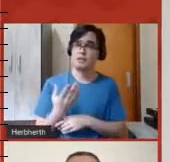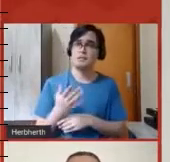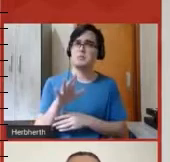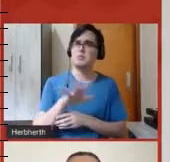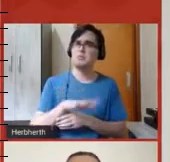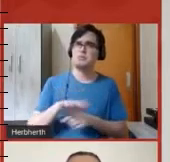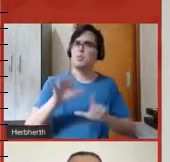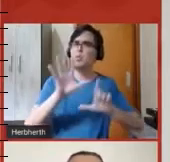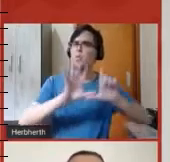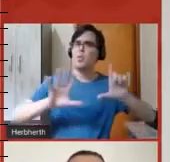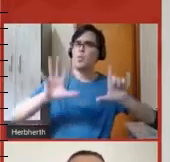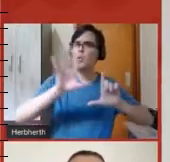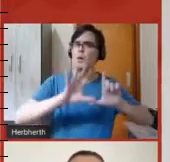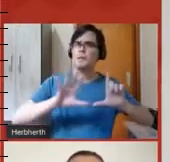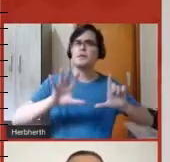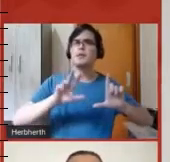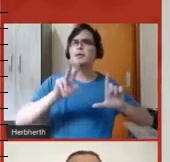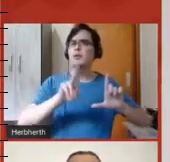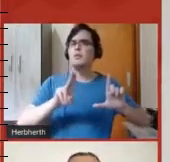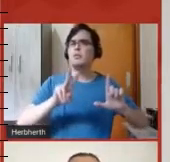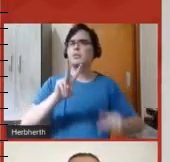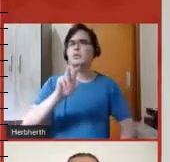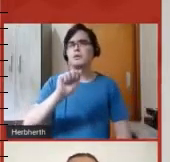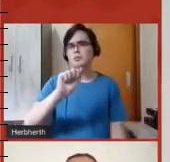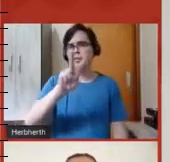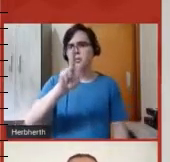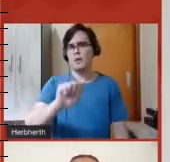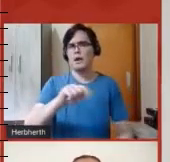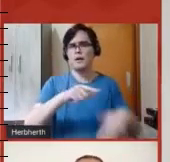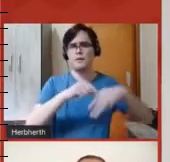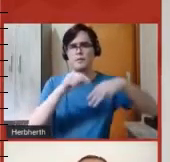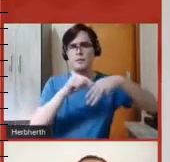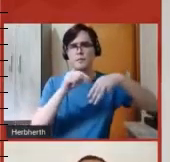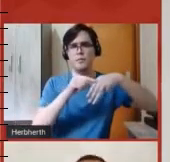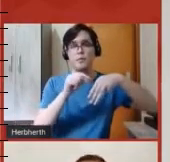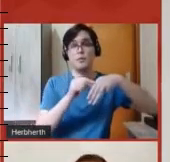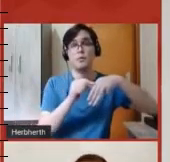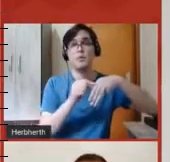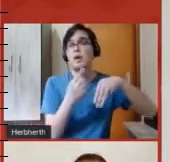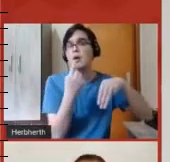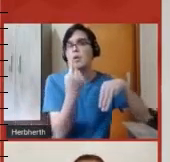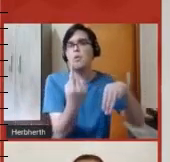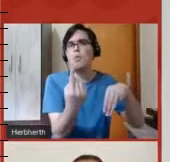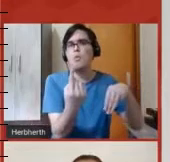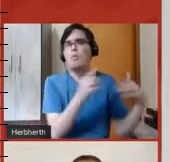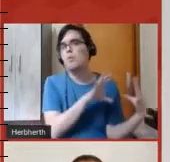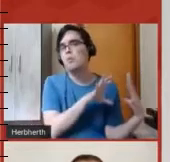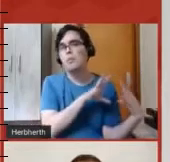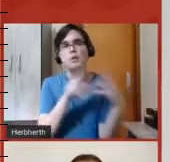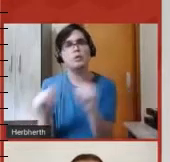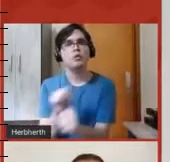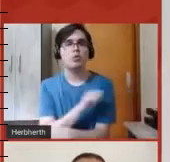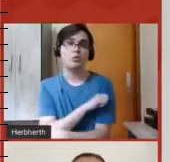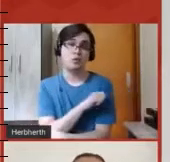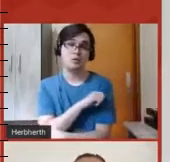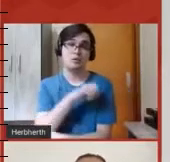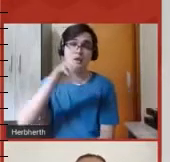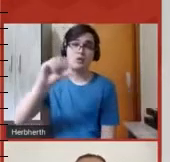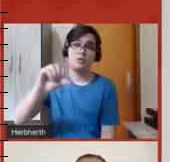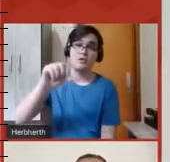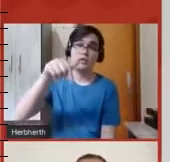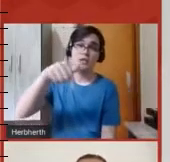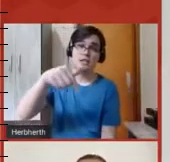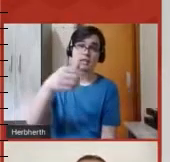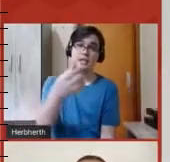e criamos um ambiente virtual unificado para todos os alunos de Calculo I. Então, todos esses 976